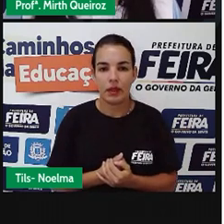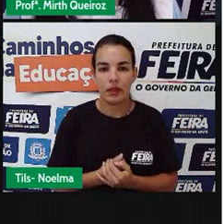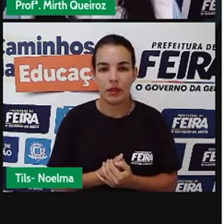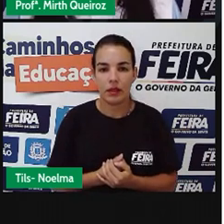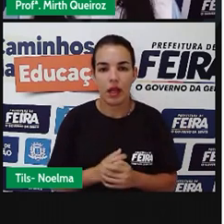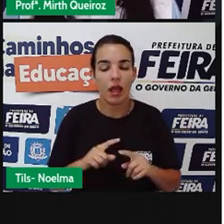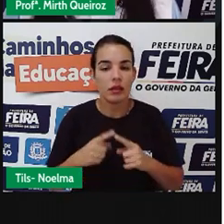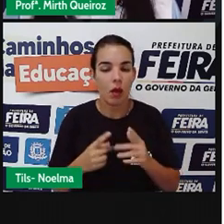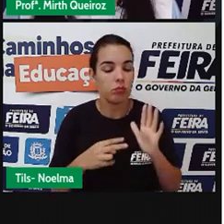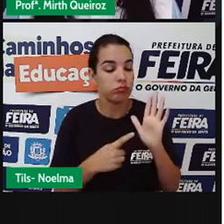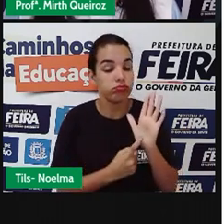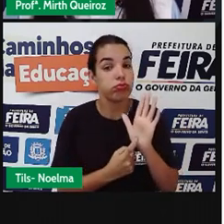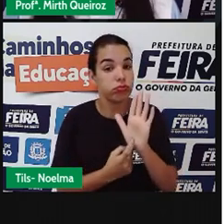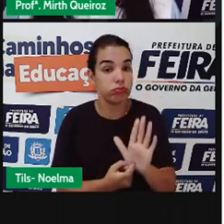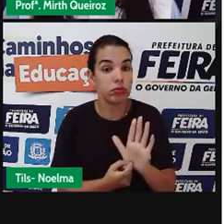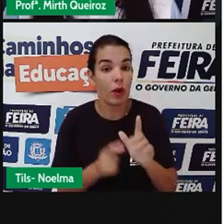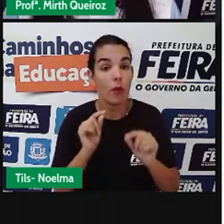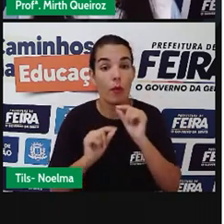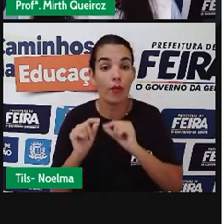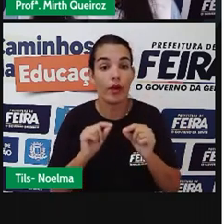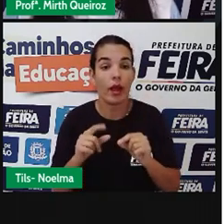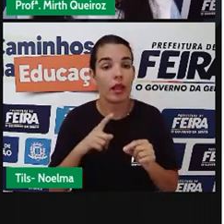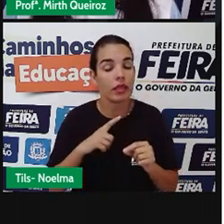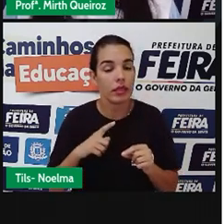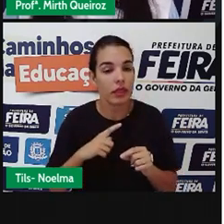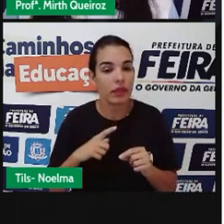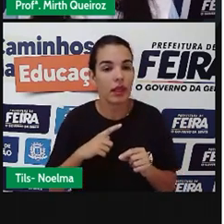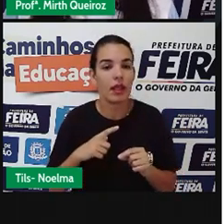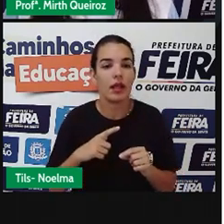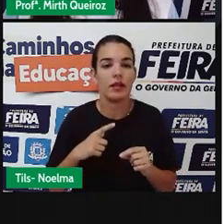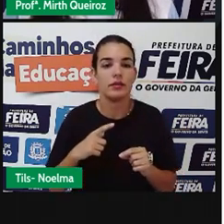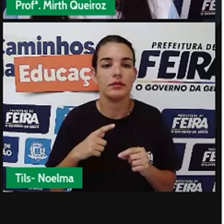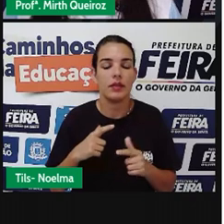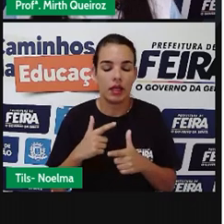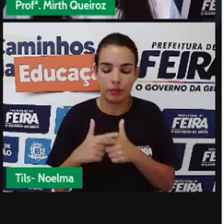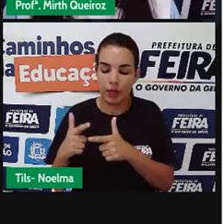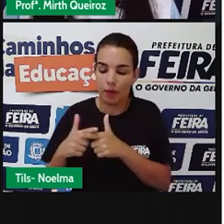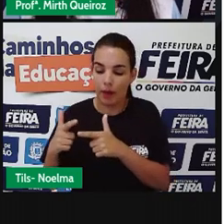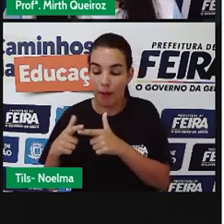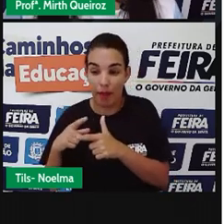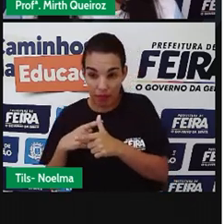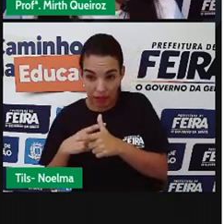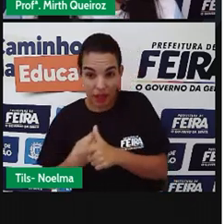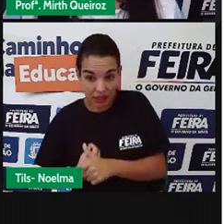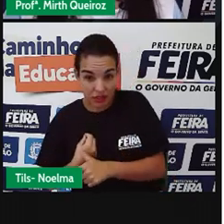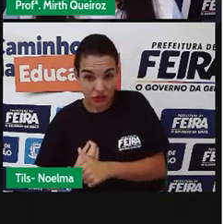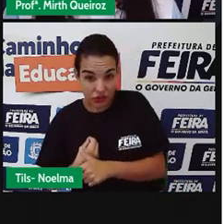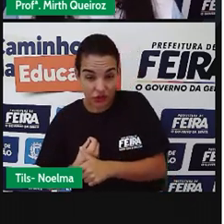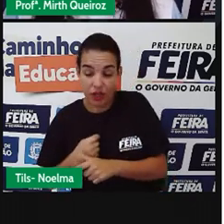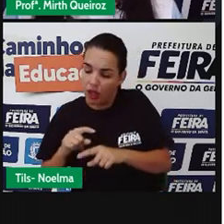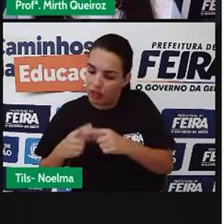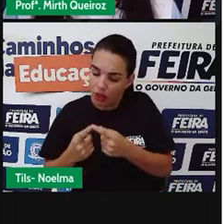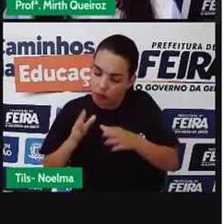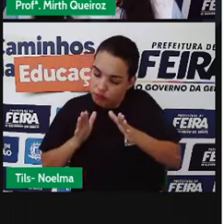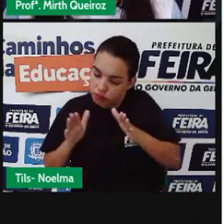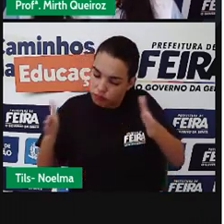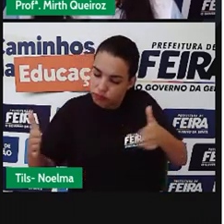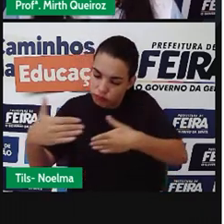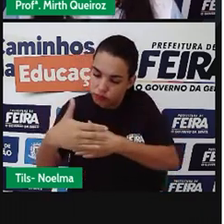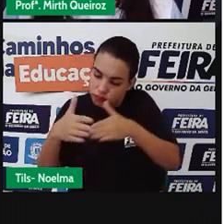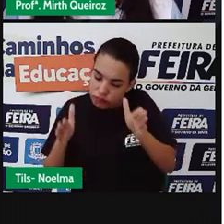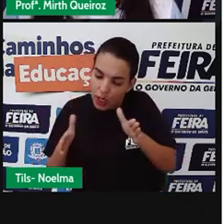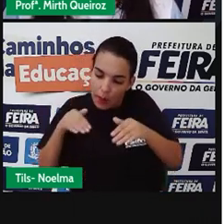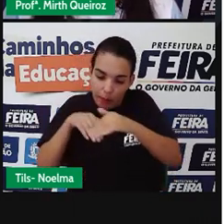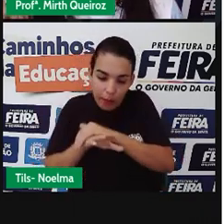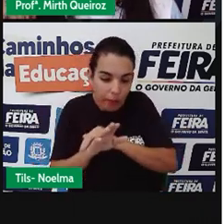simbolizar esse poder da imaginação que a gente tem para contornar os problemas que aparecem no dia a dia. Como ele não gostou do carneirinho, foi feita aí uma